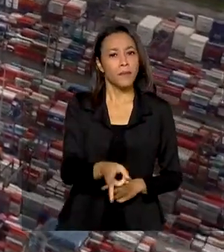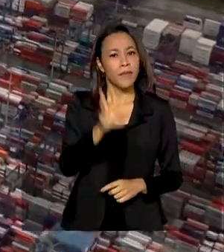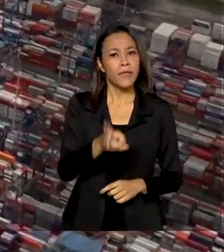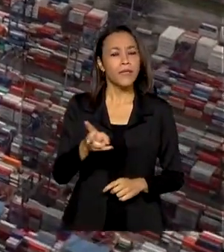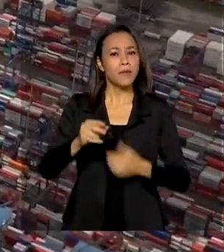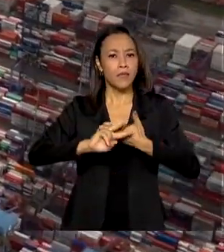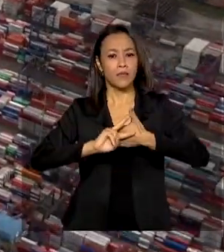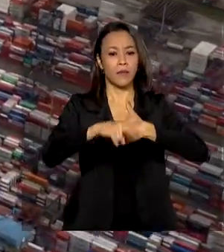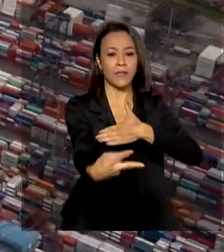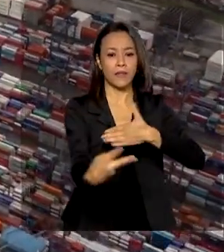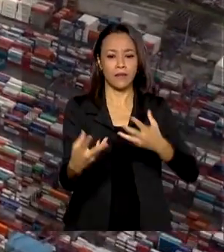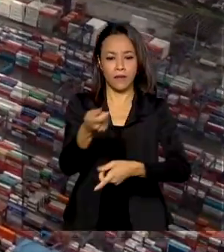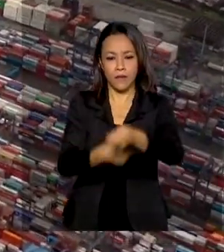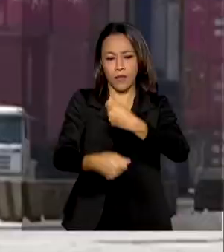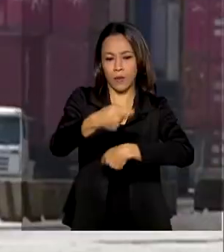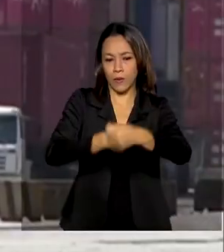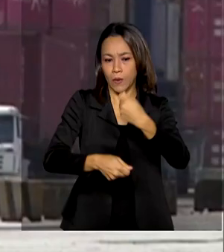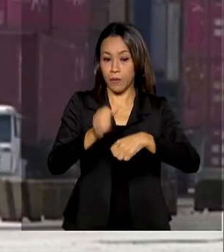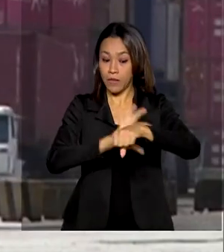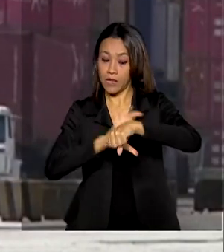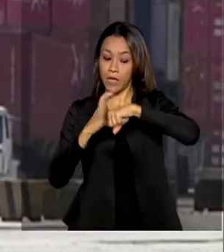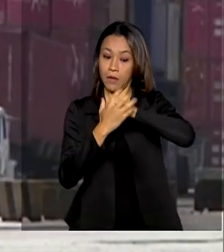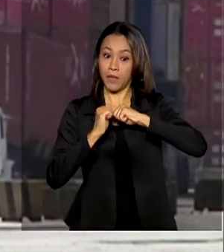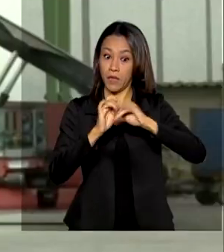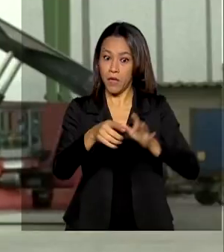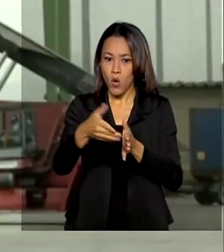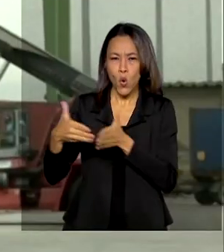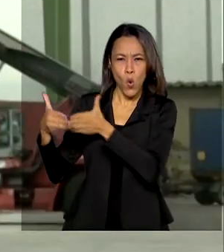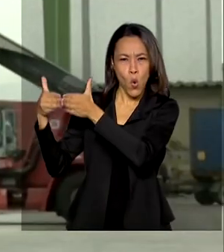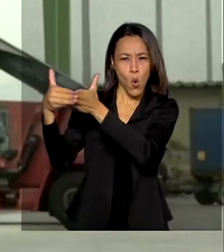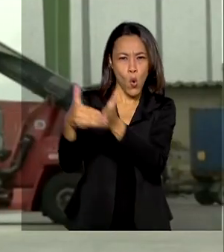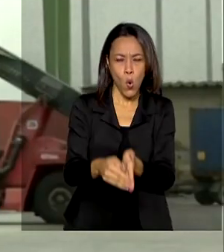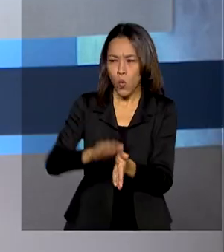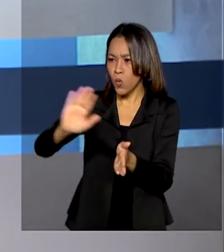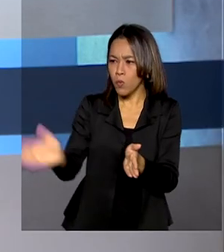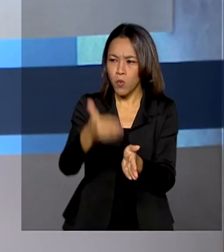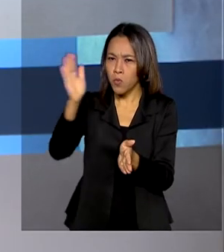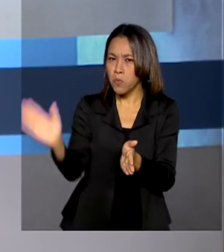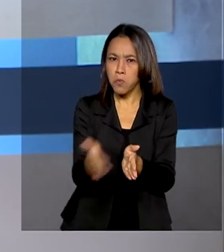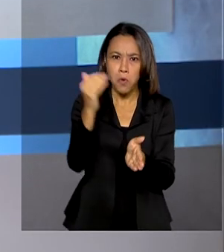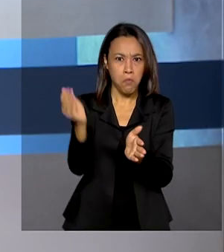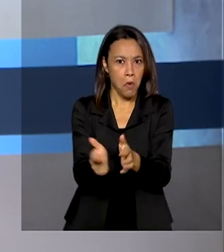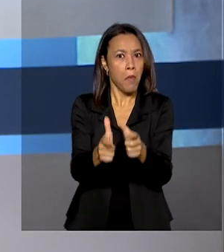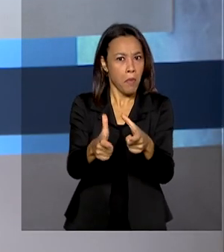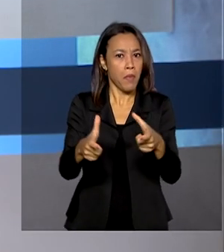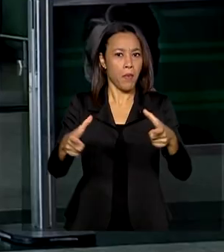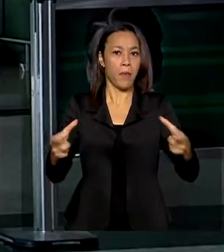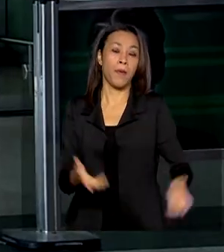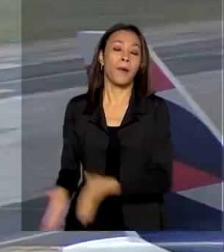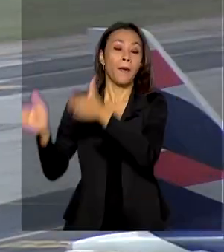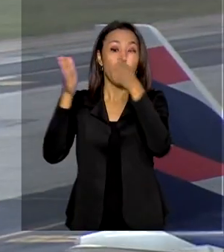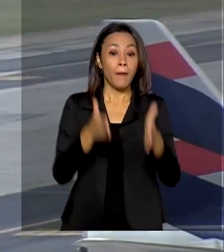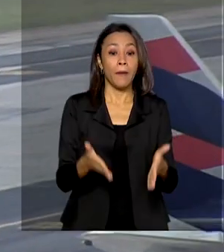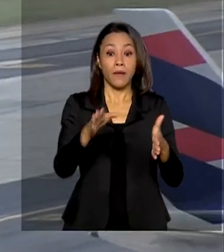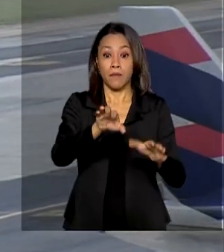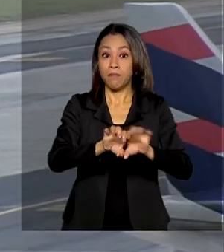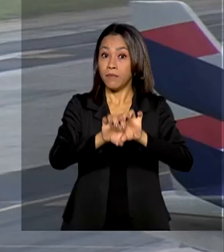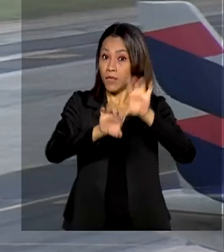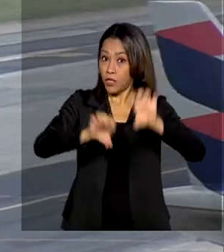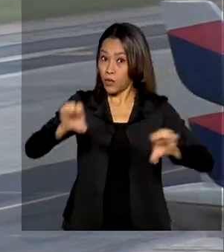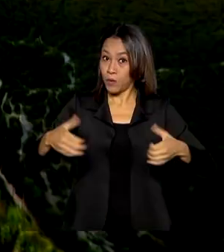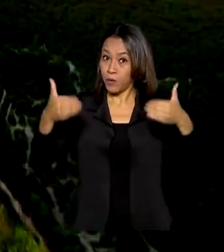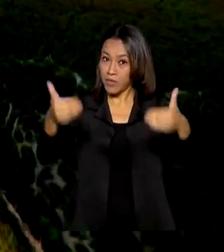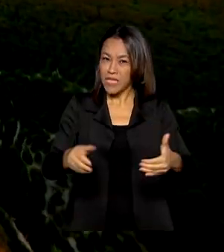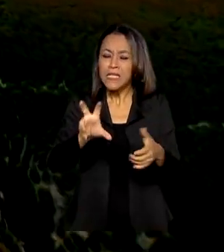os impactos econômicos da pandemia, movimento nos portos brasileiros aumenta. E o Ministério da Infraestrutura prepara 50